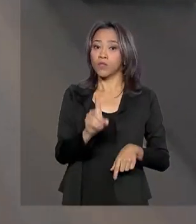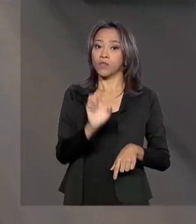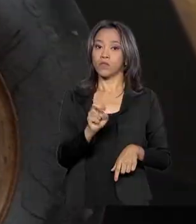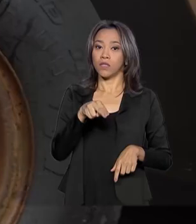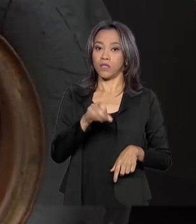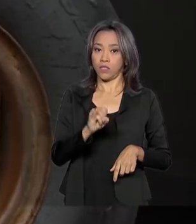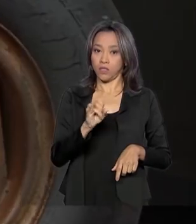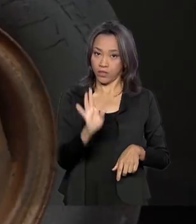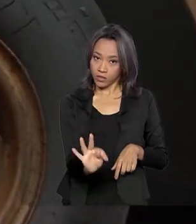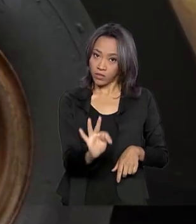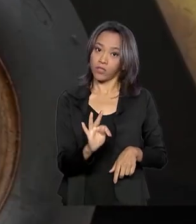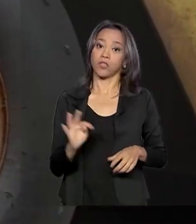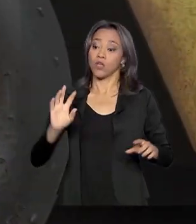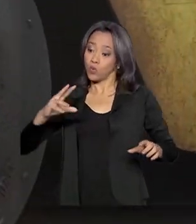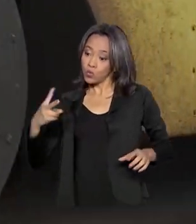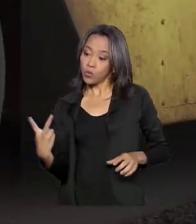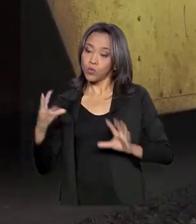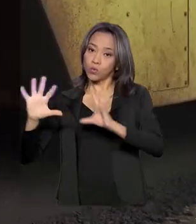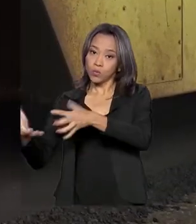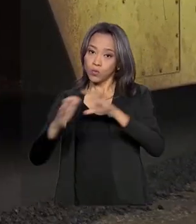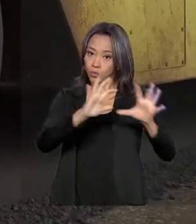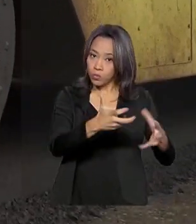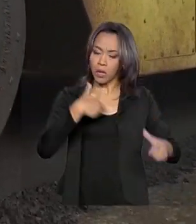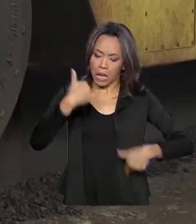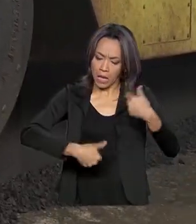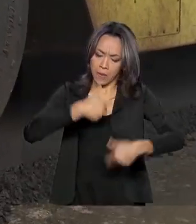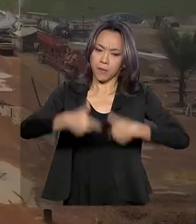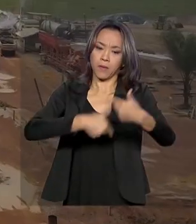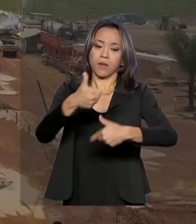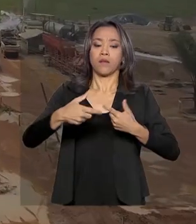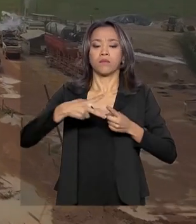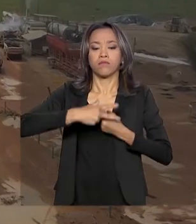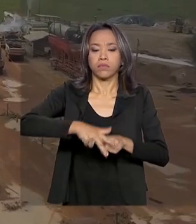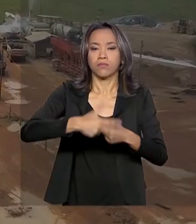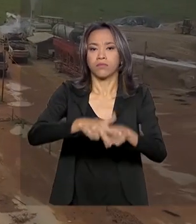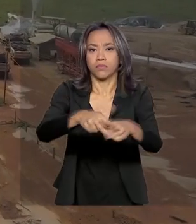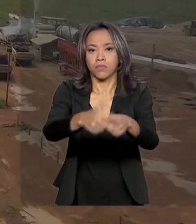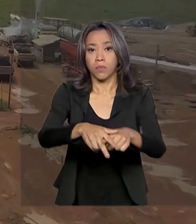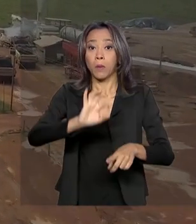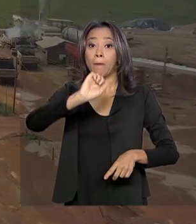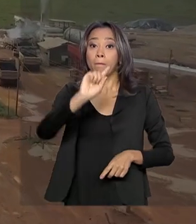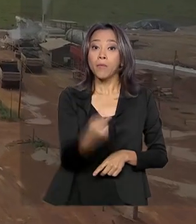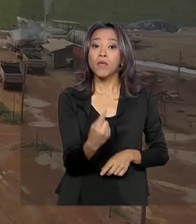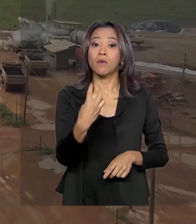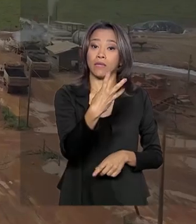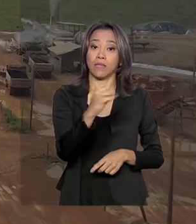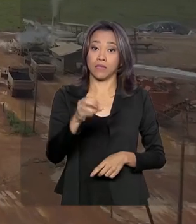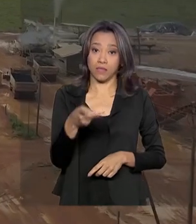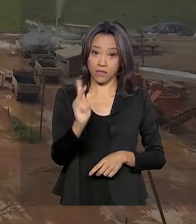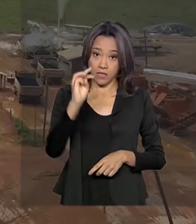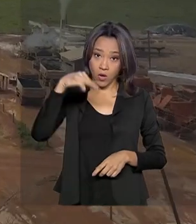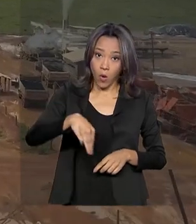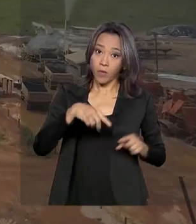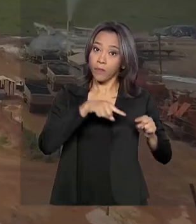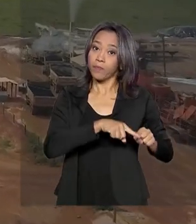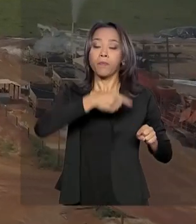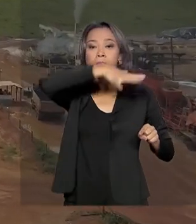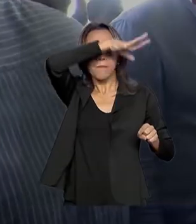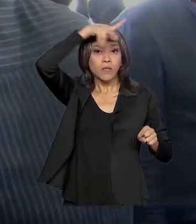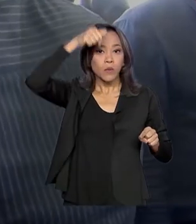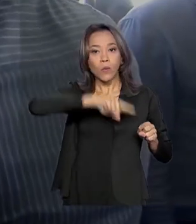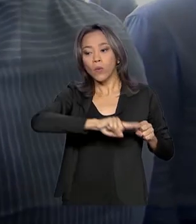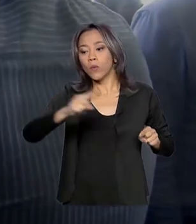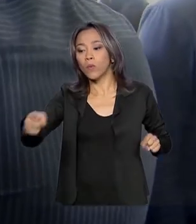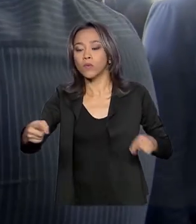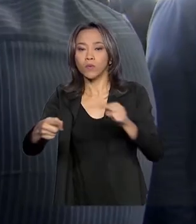DENIT e Exército também fizeram a manutenção de 1.300 quilômetros da BR entre Mato Grosso e Pará.